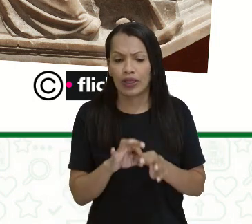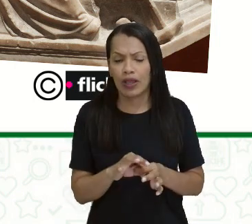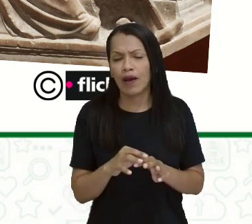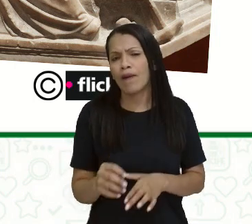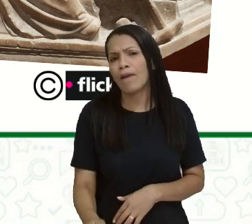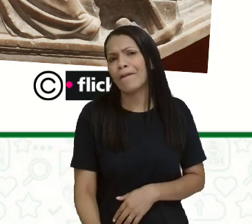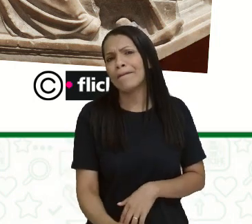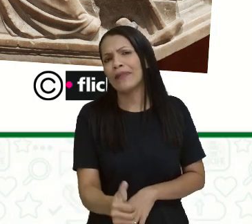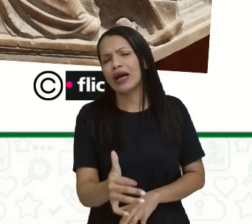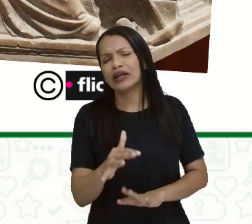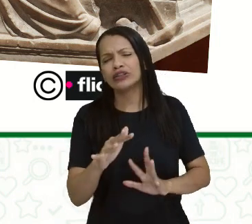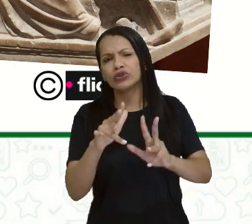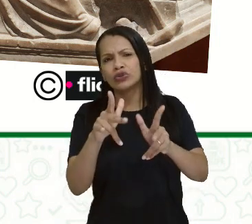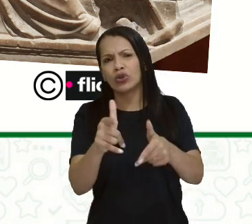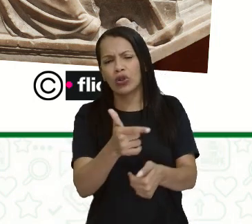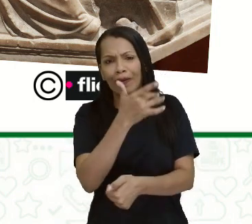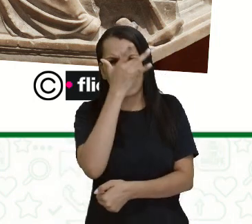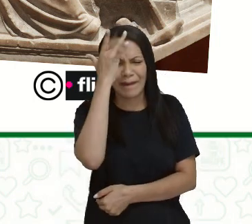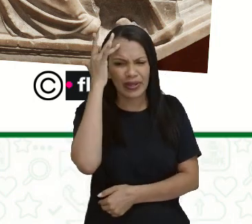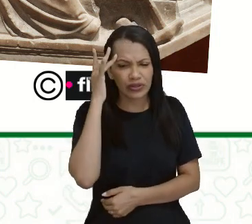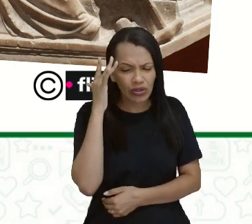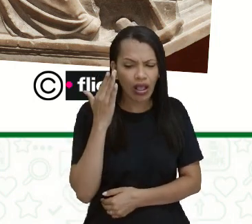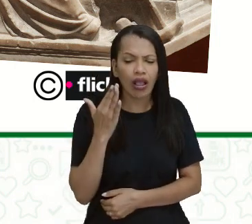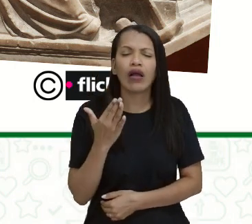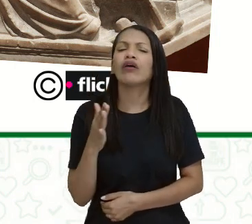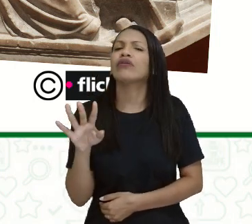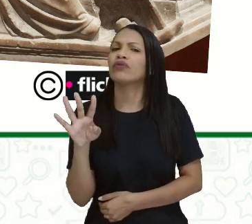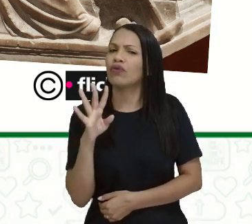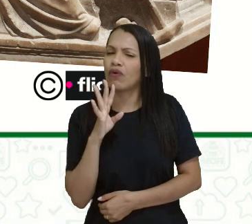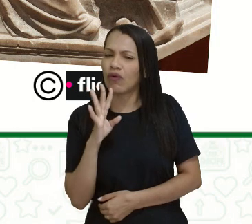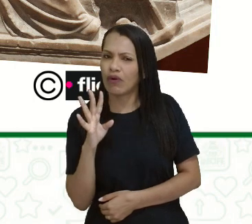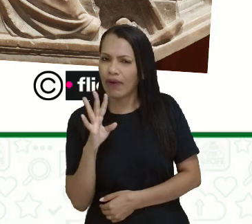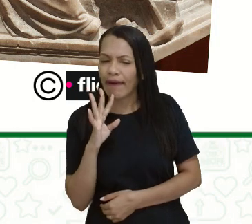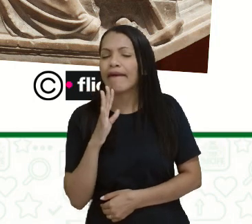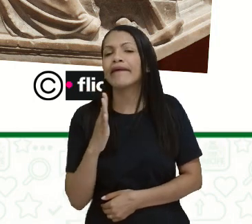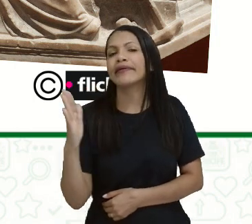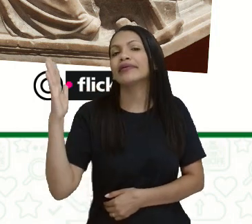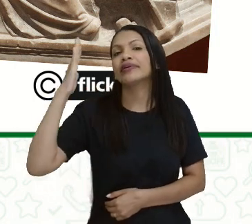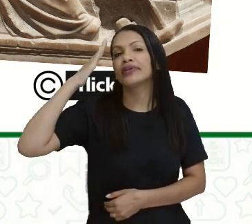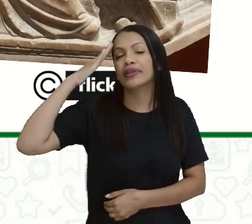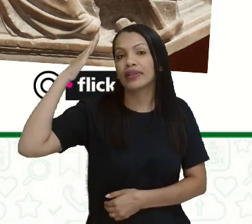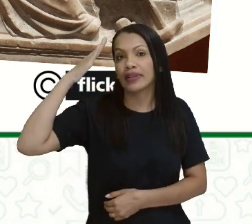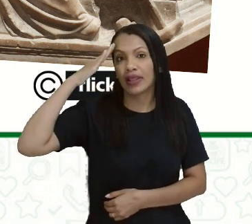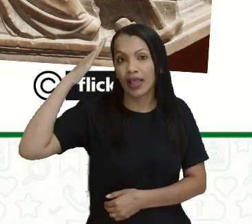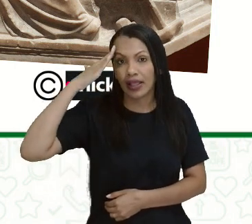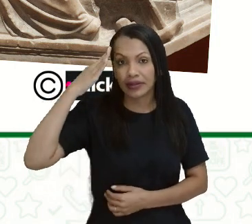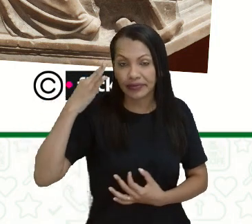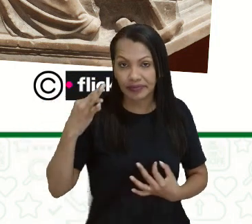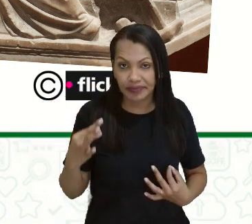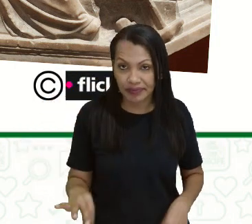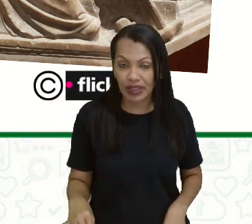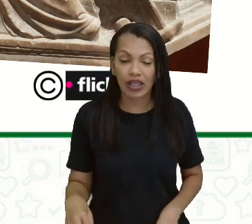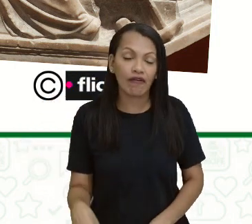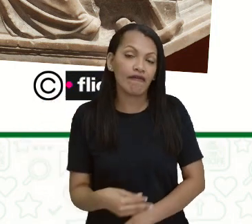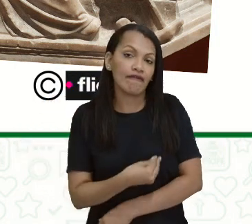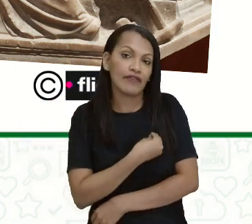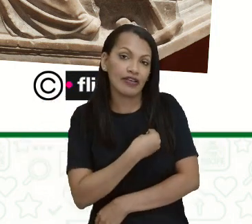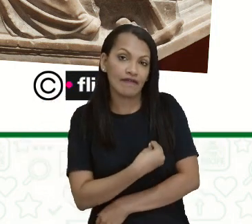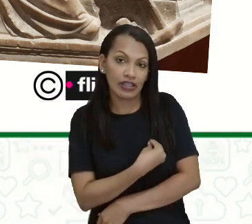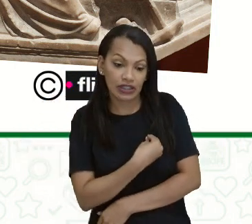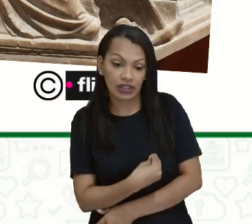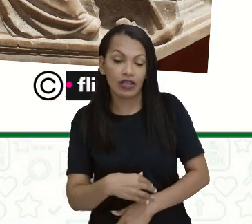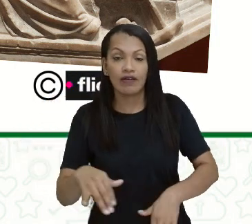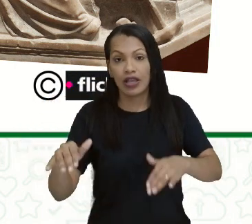uma unanimidade. Todo mundo compreende aquilo, entende aquilo, vivencia,